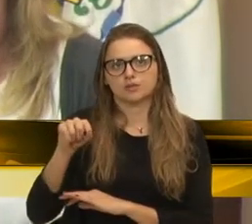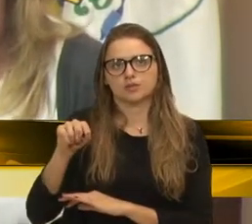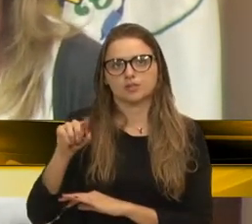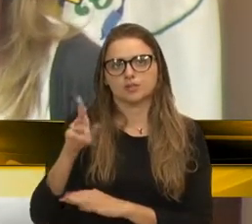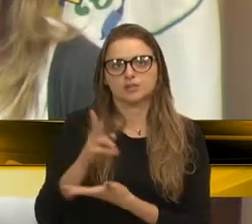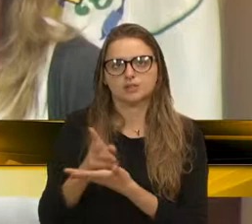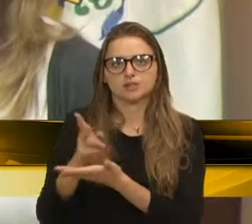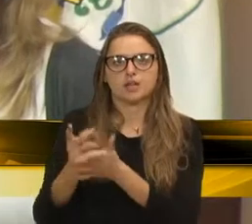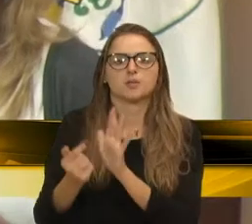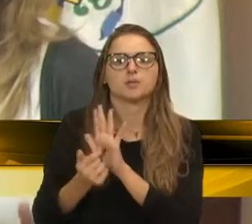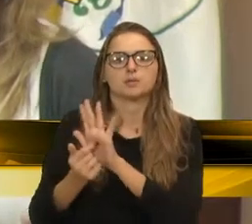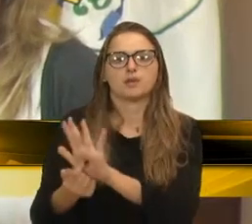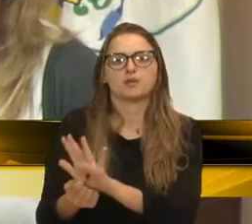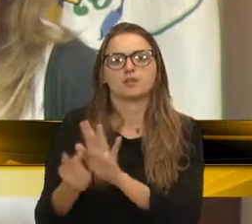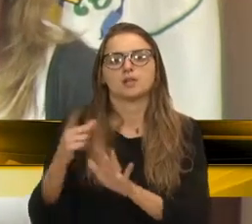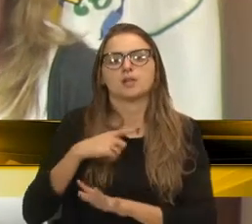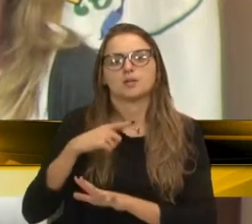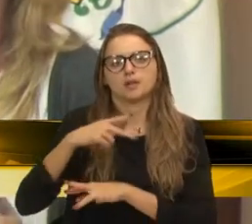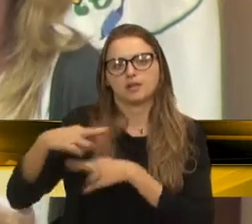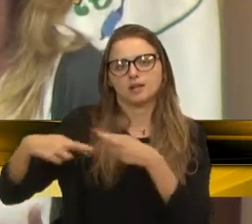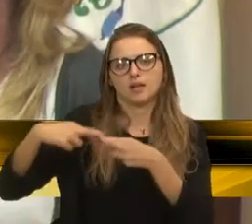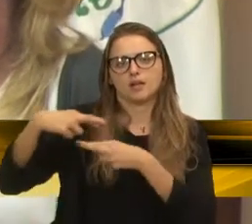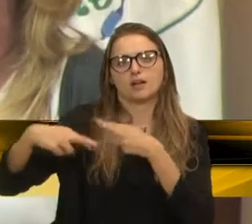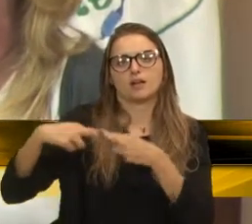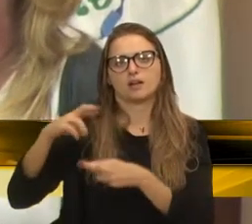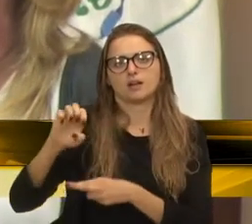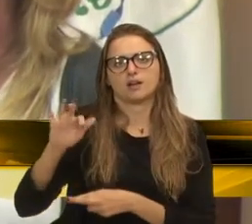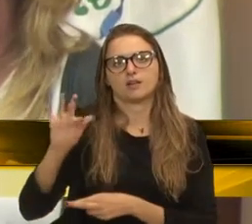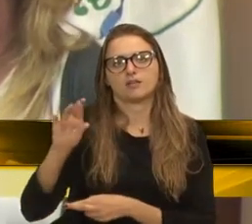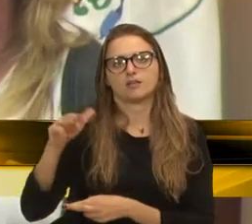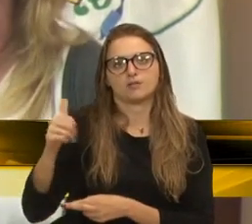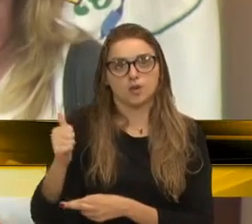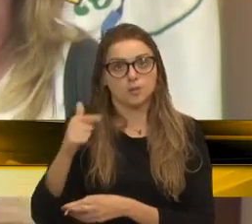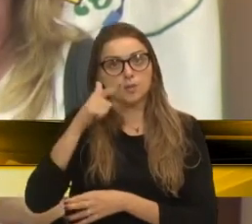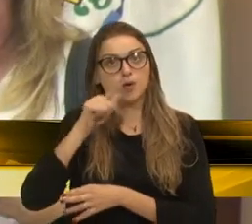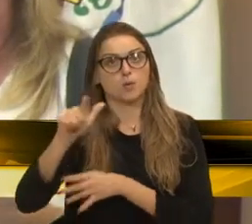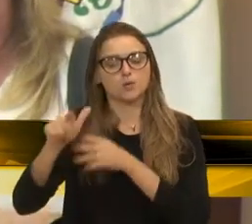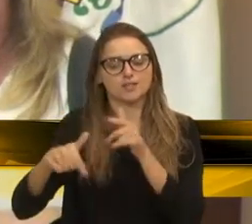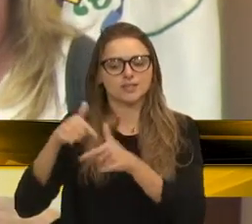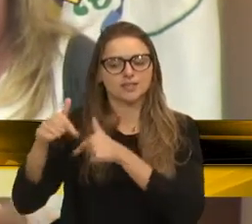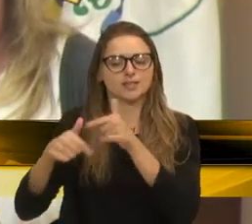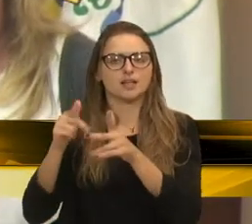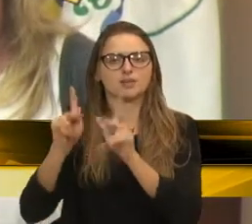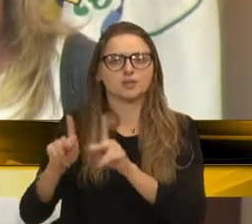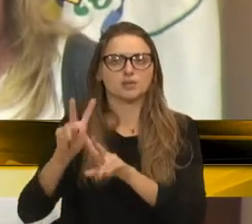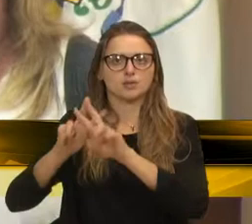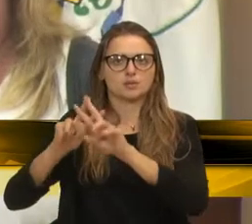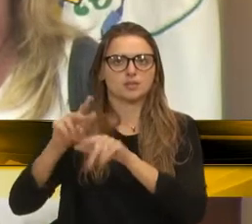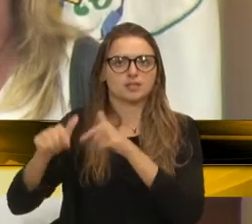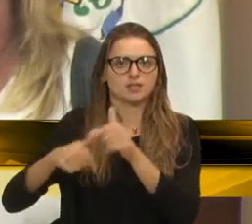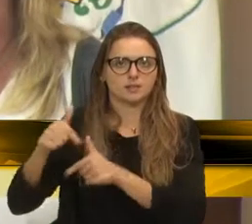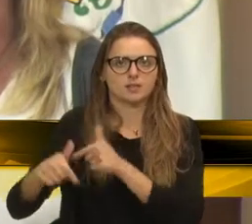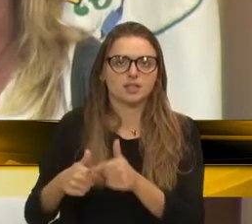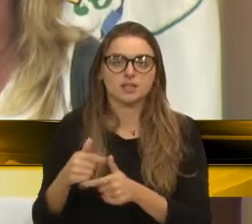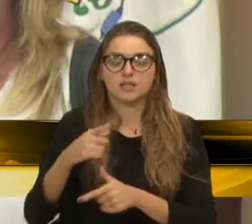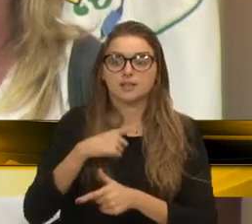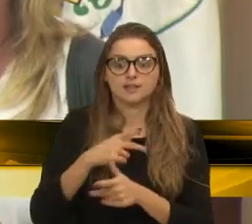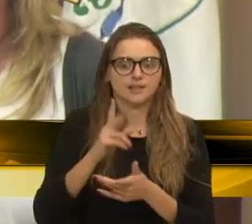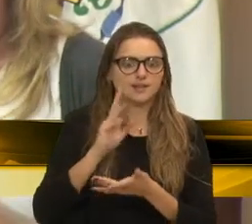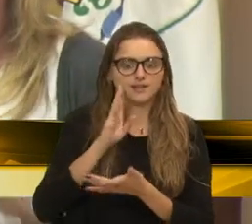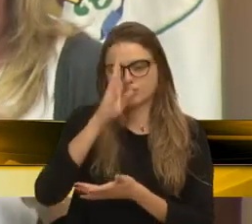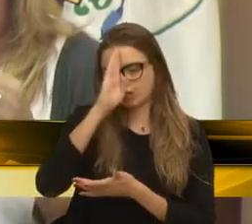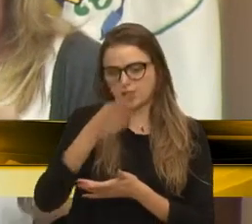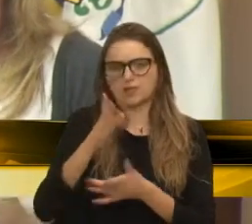trazido aqui, para ter a reforma, para que eles possam trabalhar. E, todo o tempo, estão sendo colocadas mais pessoas lá.